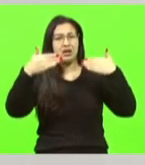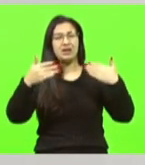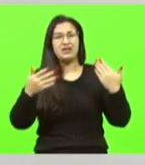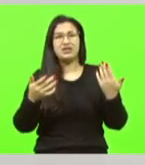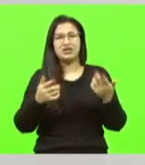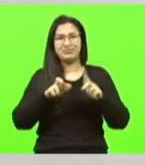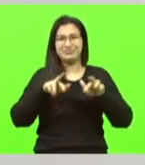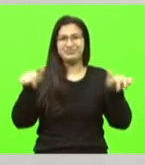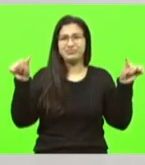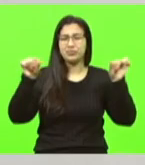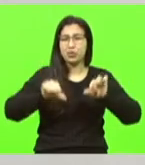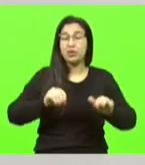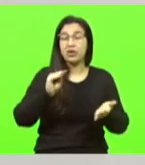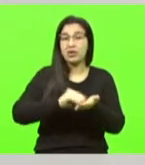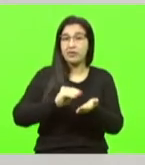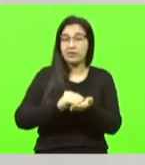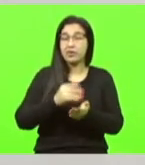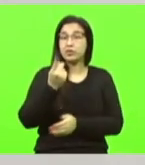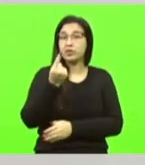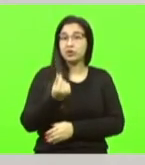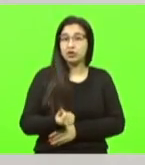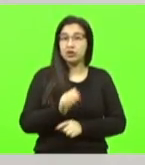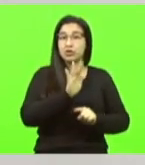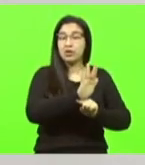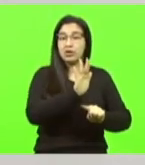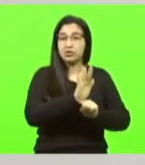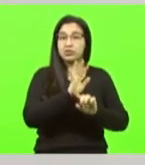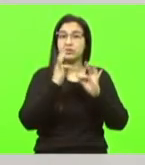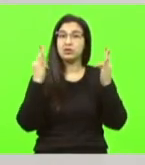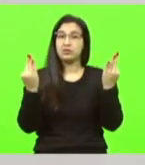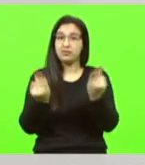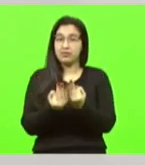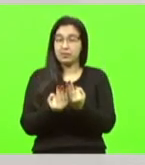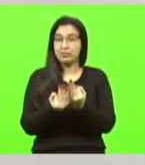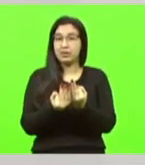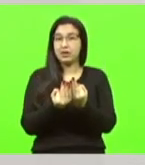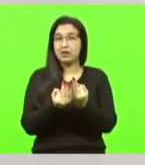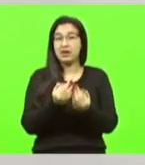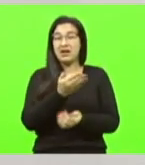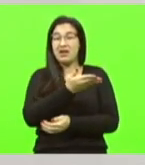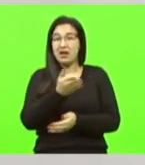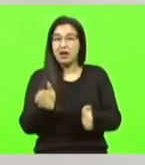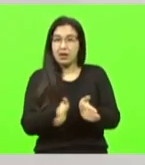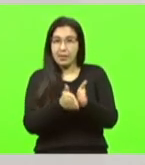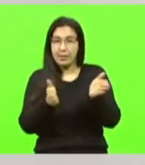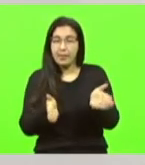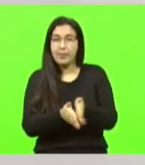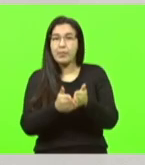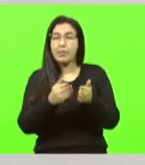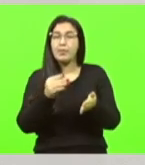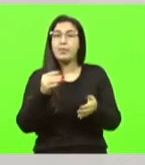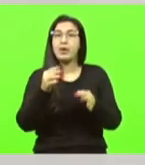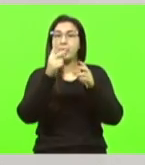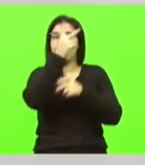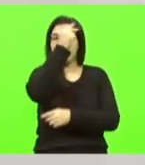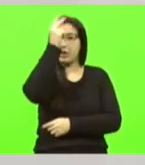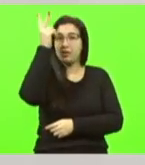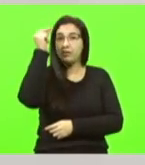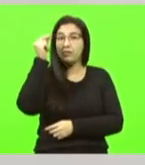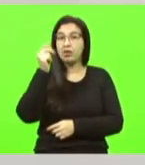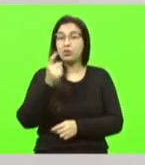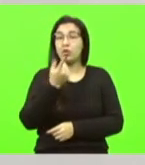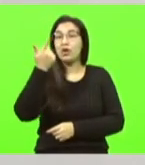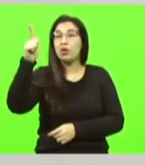Além da falta de dinheiro para atender essas famílias, especialmente de baixa renda, as prefeituras encontram outro problema,